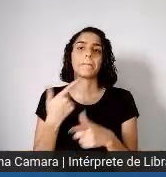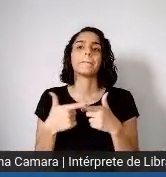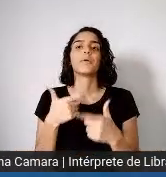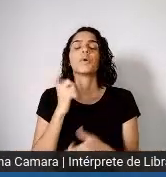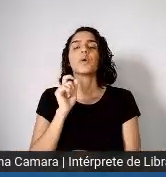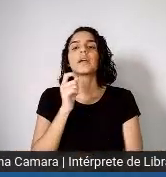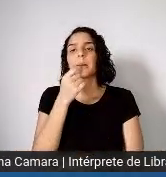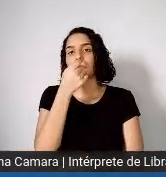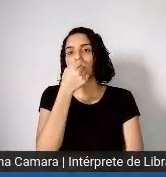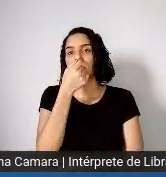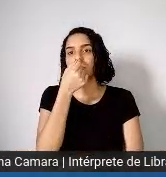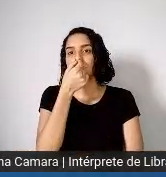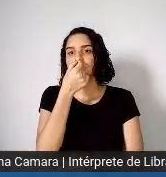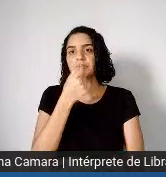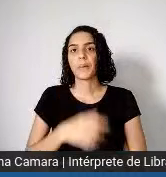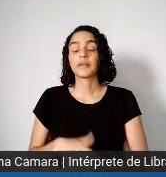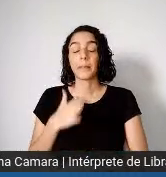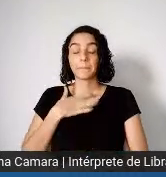para mim, ficou muito